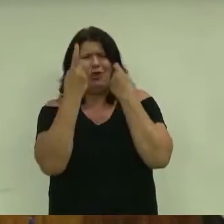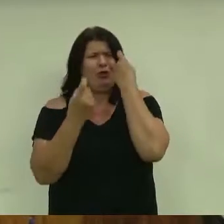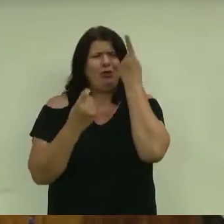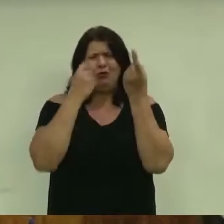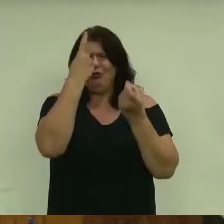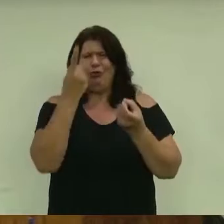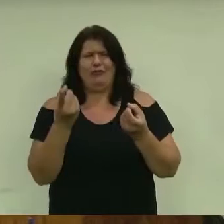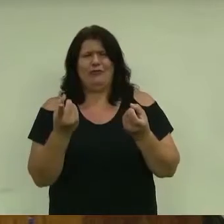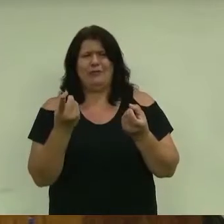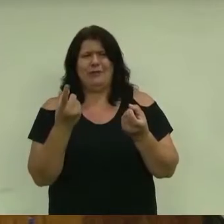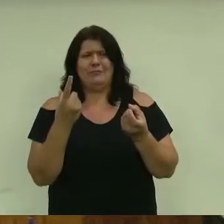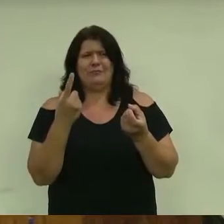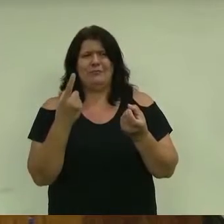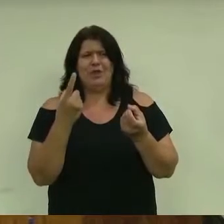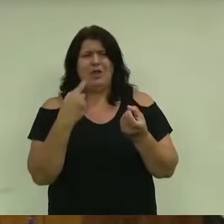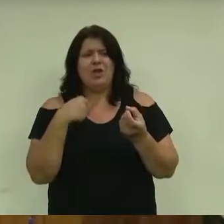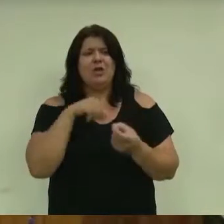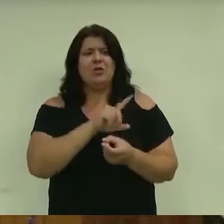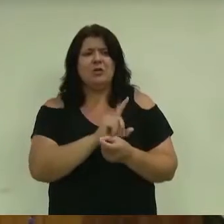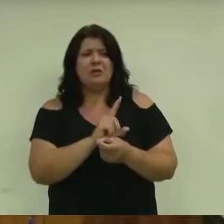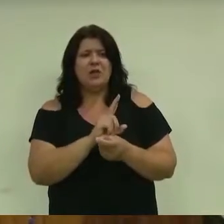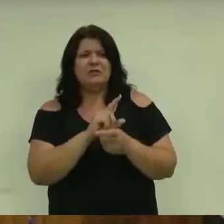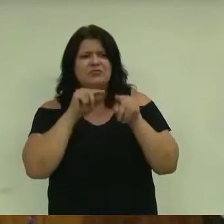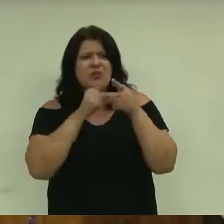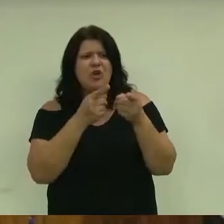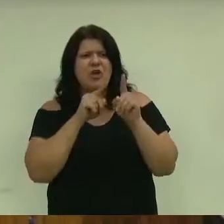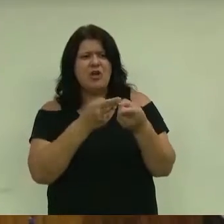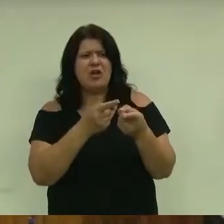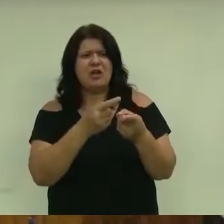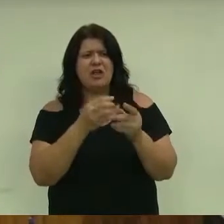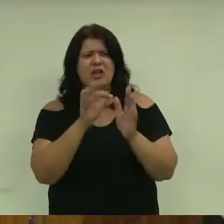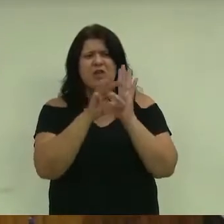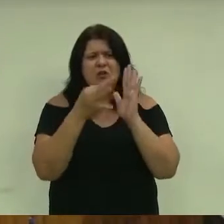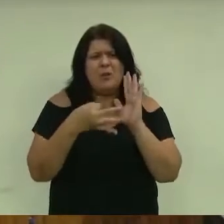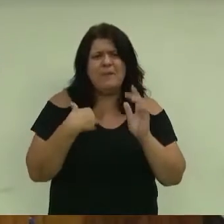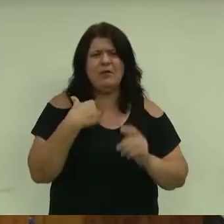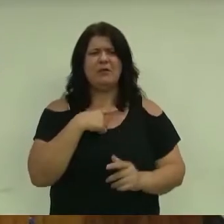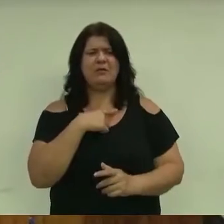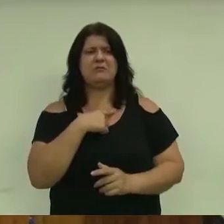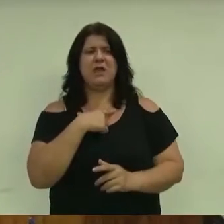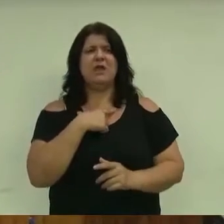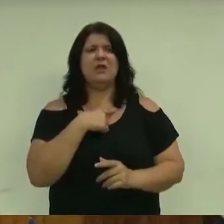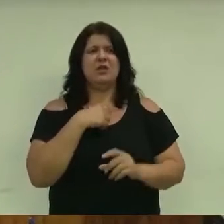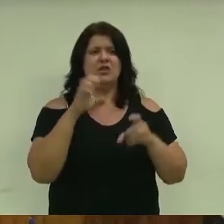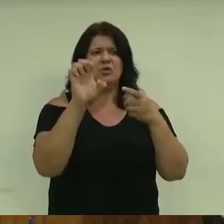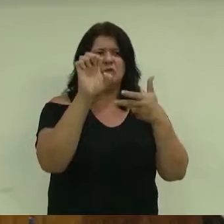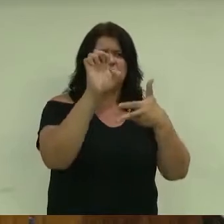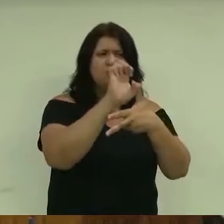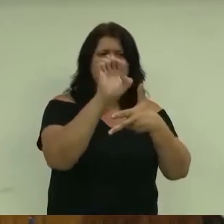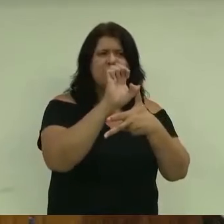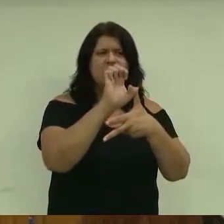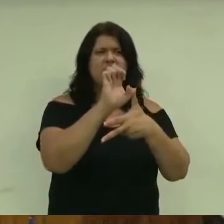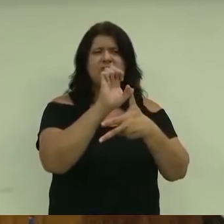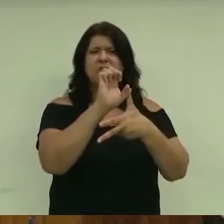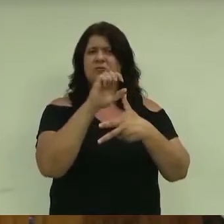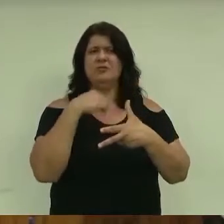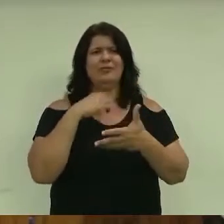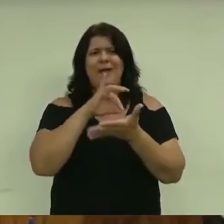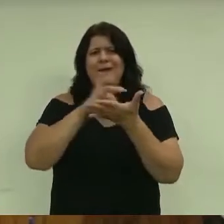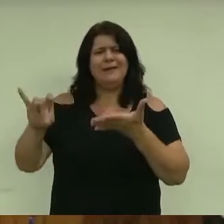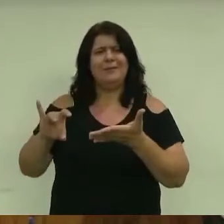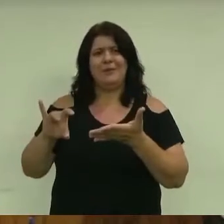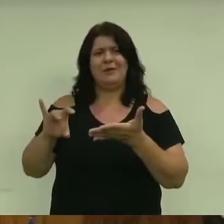nós sermos críticos em algumas questões ao executivo municipal não nos torna inimigo